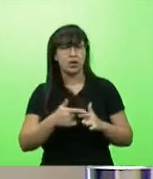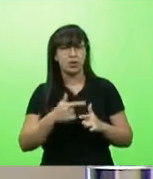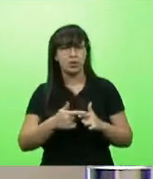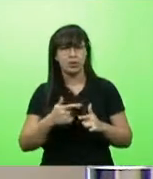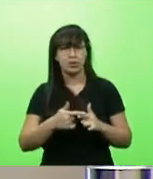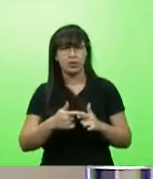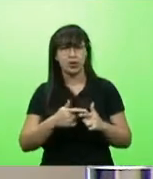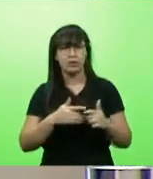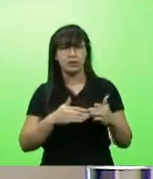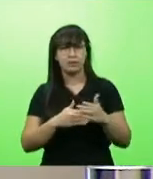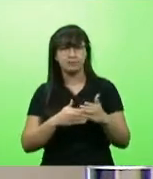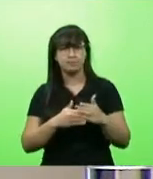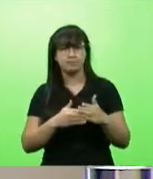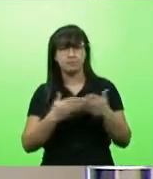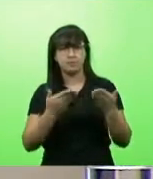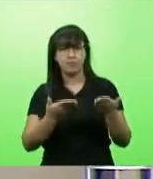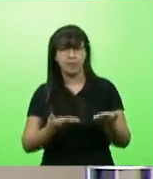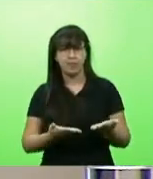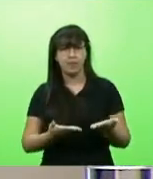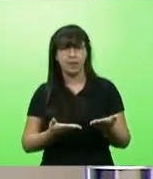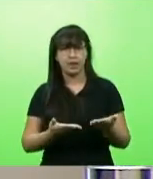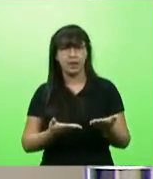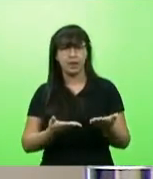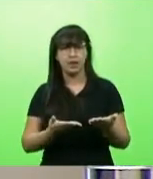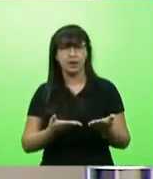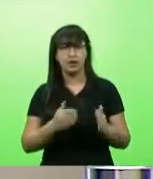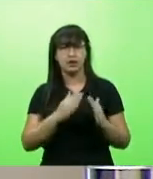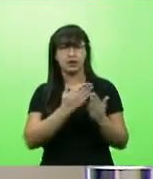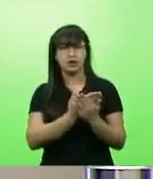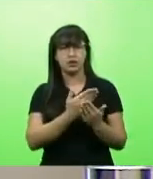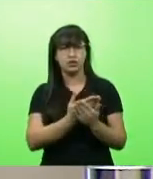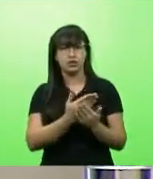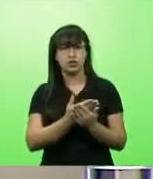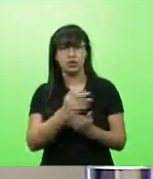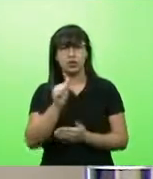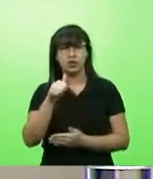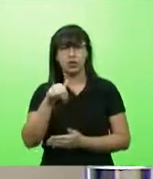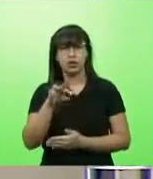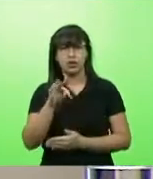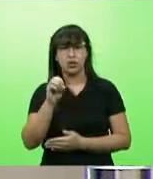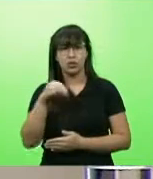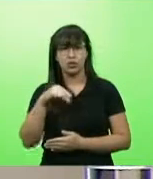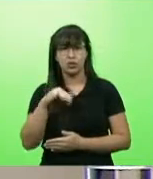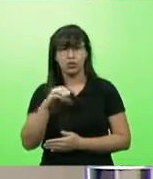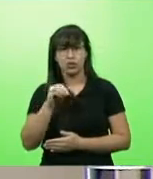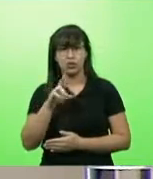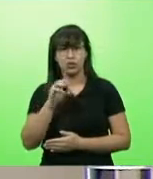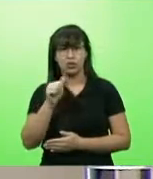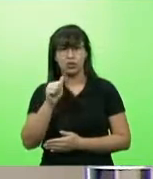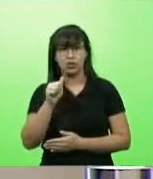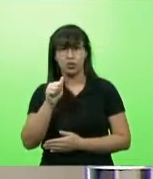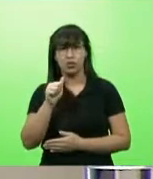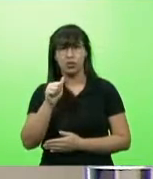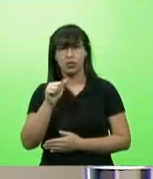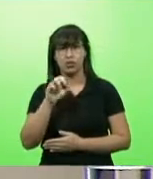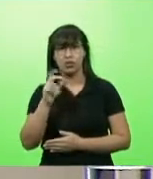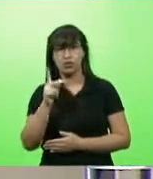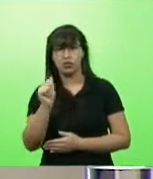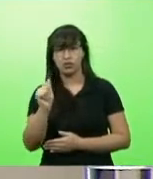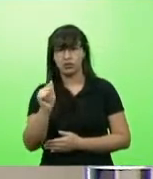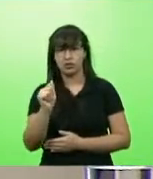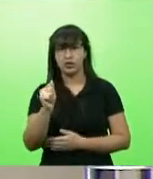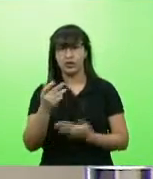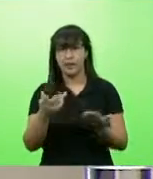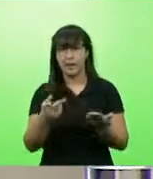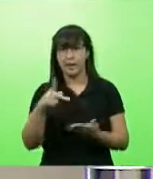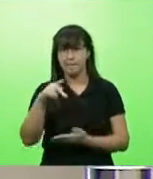contingência da educação na Escola da Educação Básica Antônio Rocha, município, localizado no município de Penha. Em discussão. Não